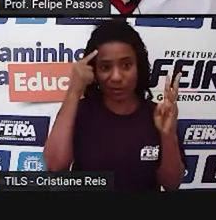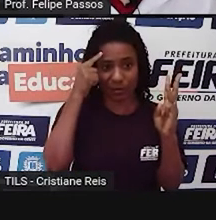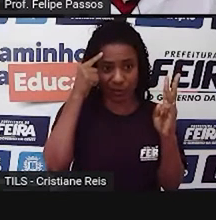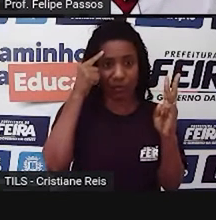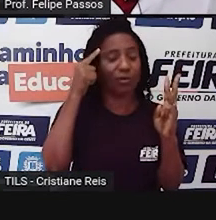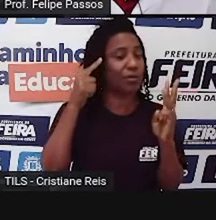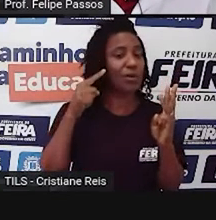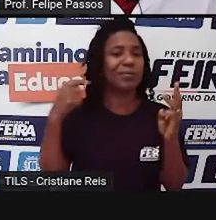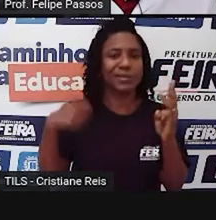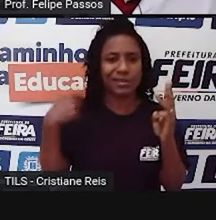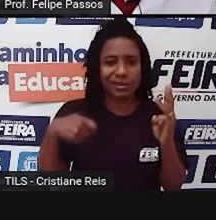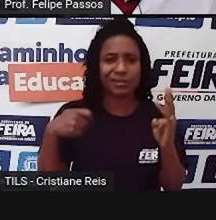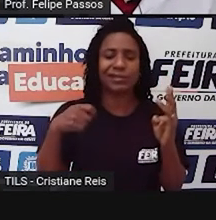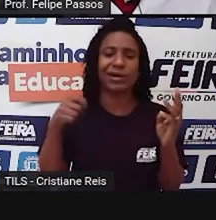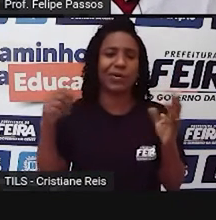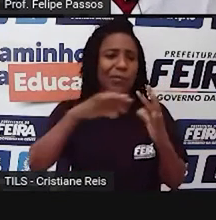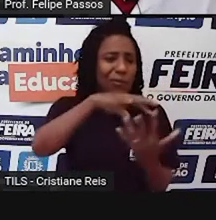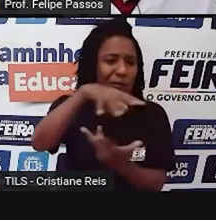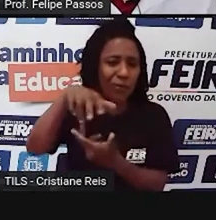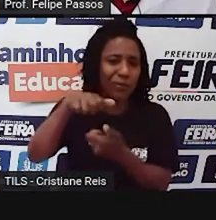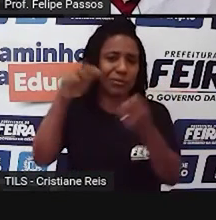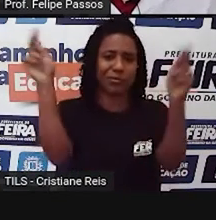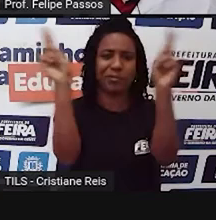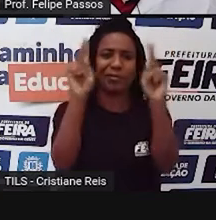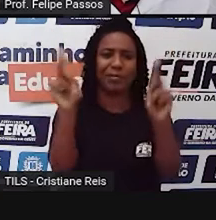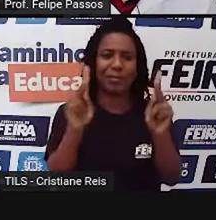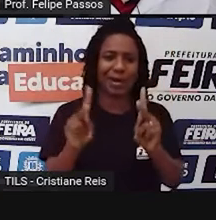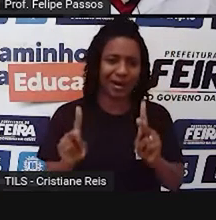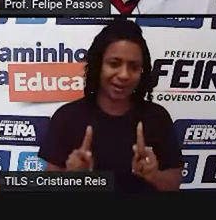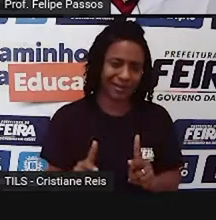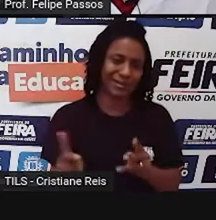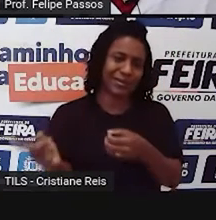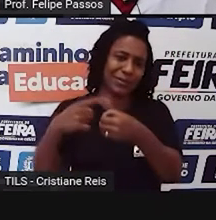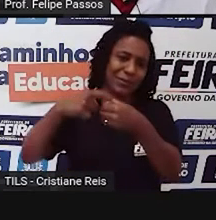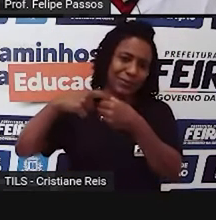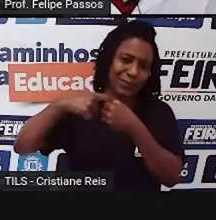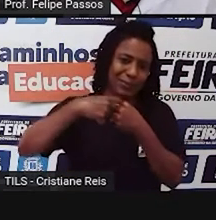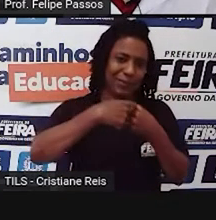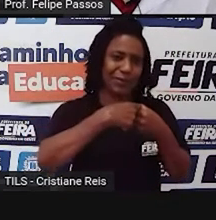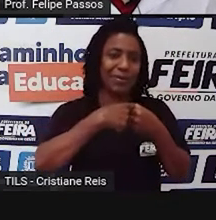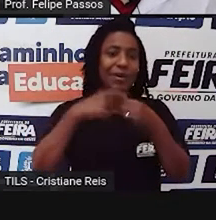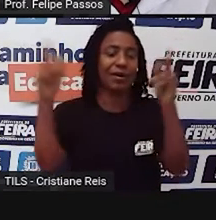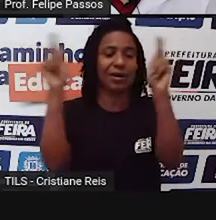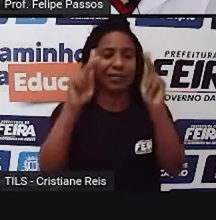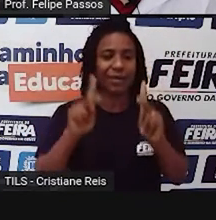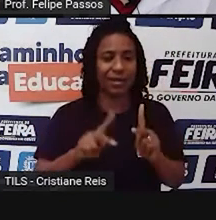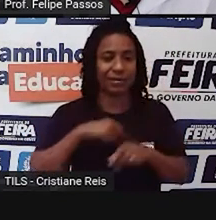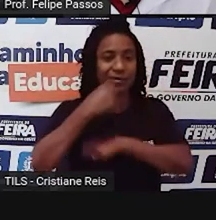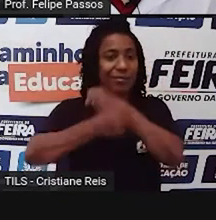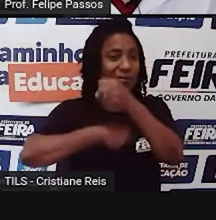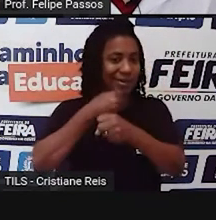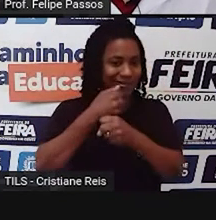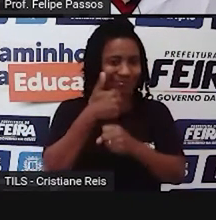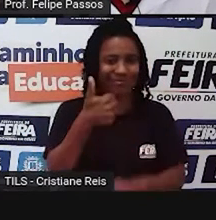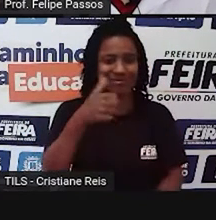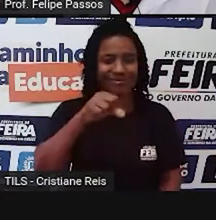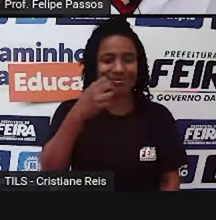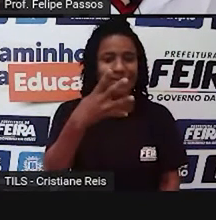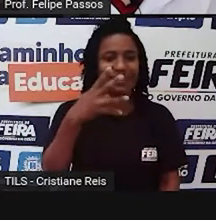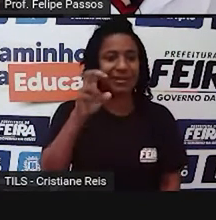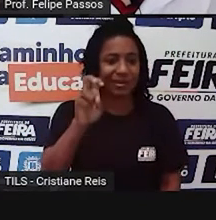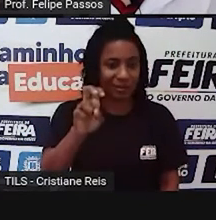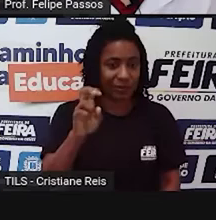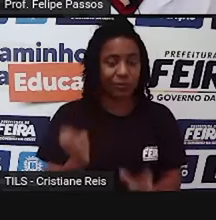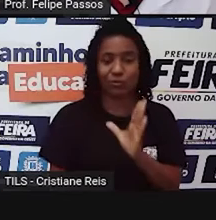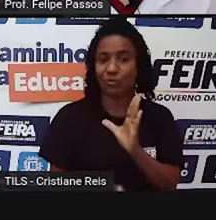porque a guerra já tinha sido muito terrível, ninguém queria que ela se repetisse. Então, isso aconteceu lá em 1945, um marco